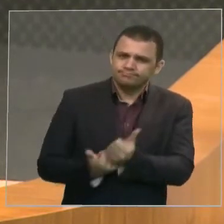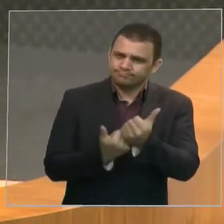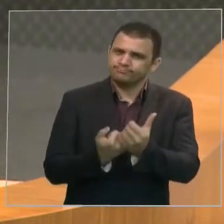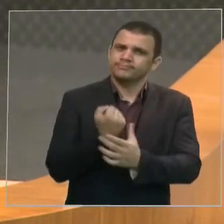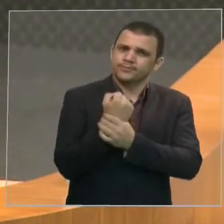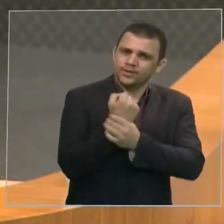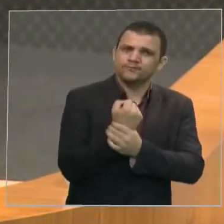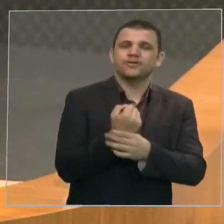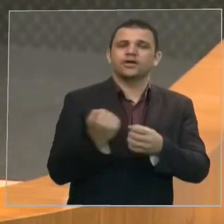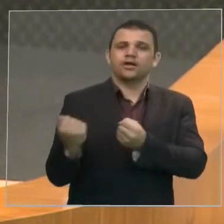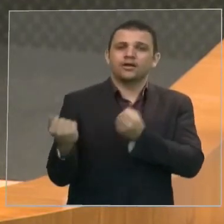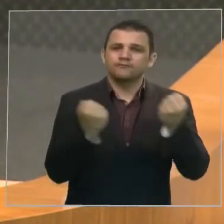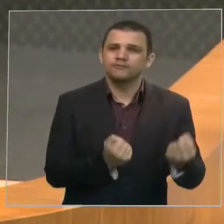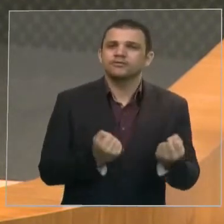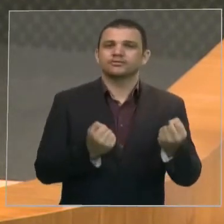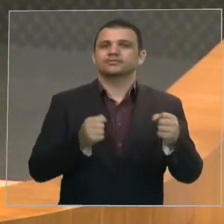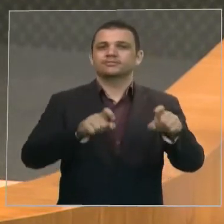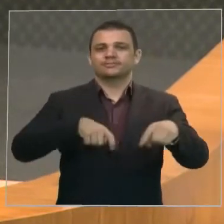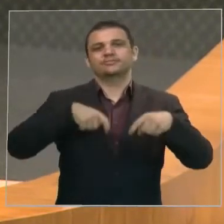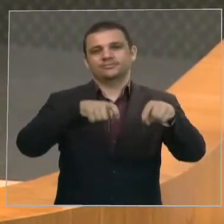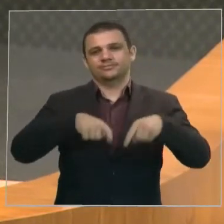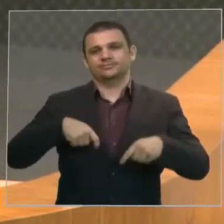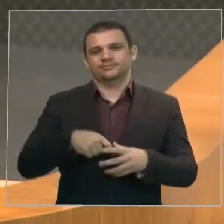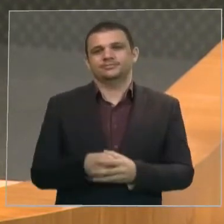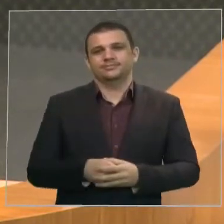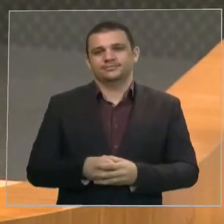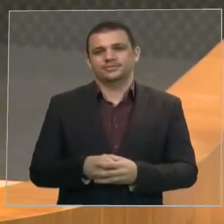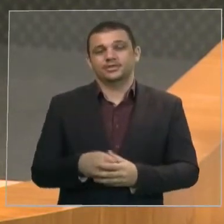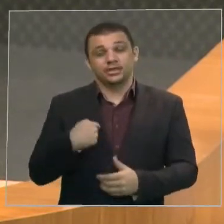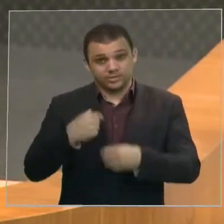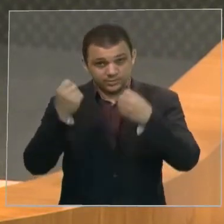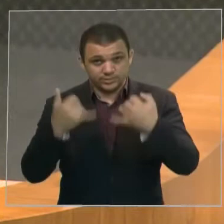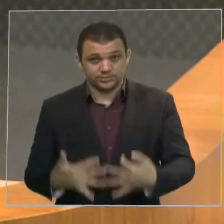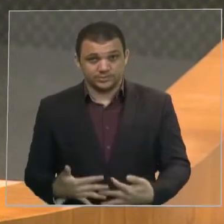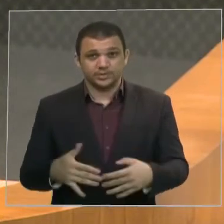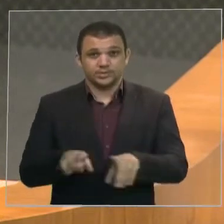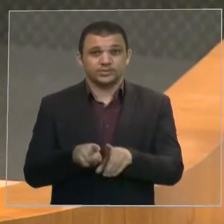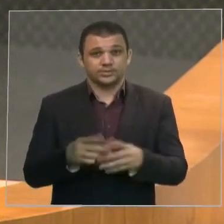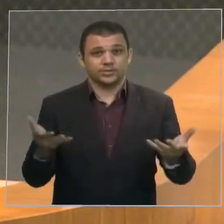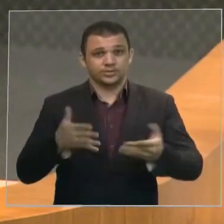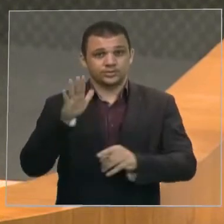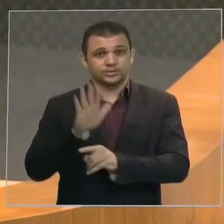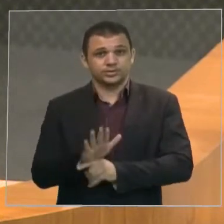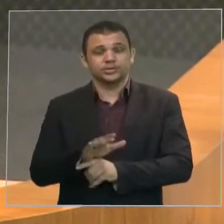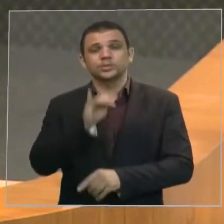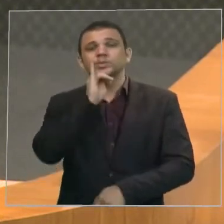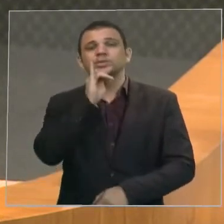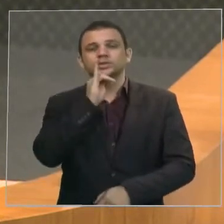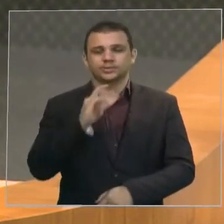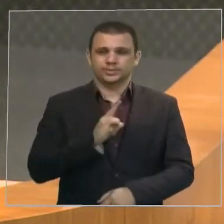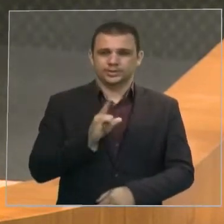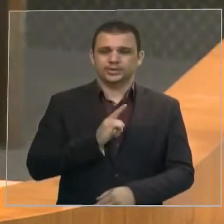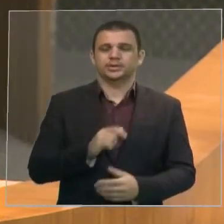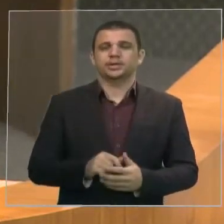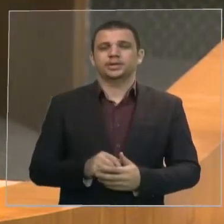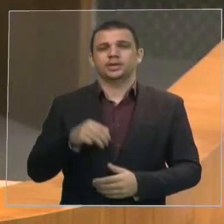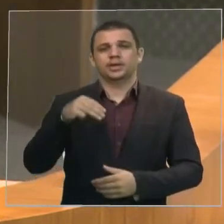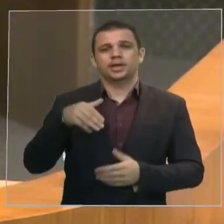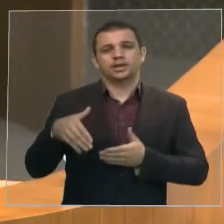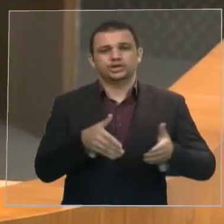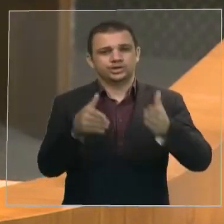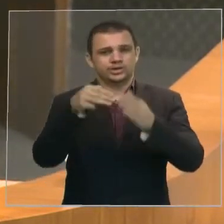destaquei, eu fiz questão de fazer referência, faço na tarde de hoje, nós temos, por exemplo, a MA